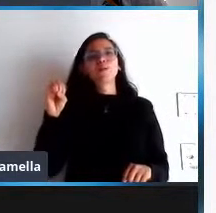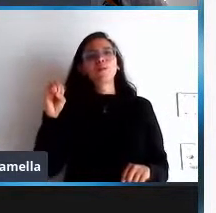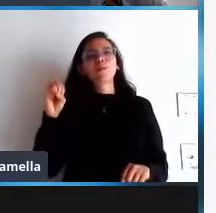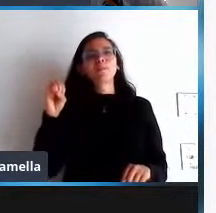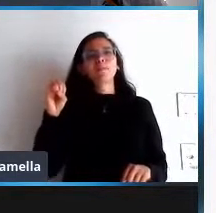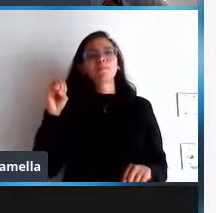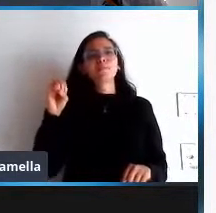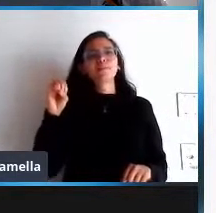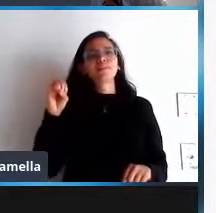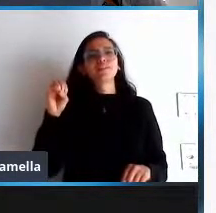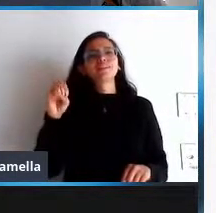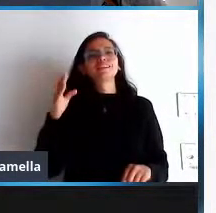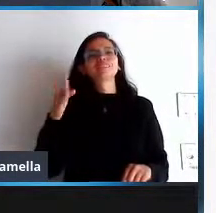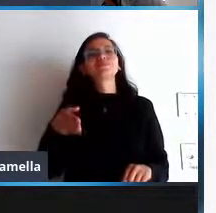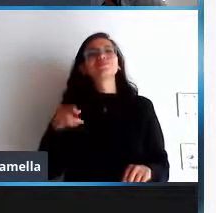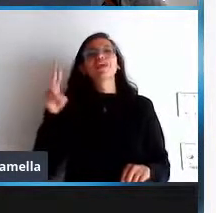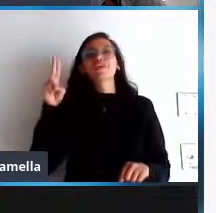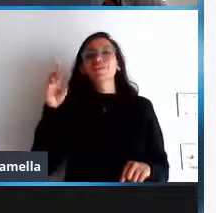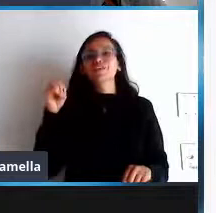20 segundos